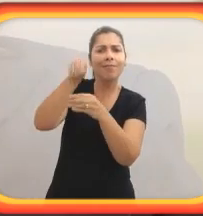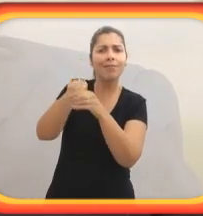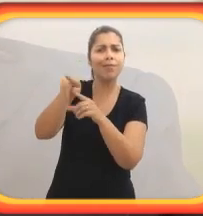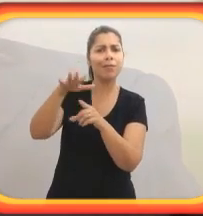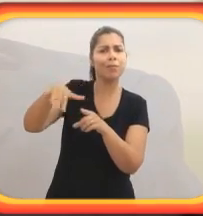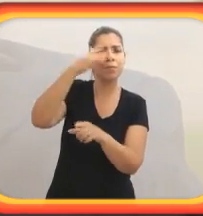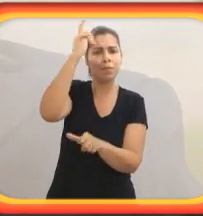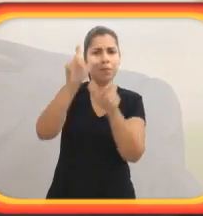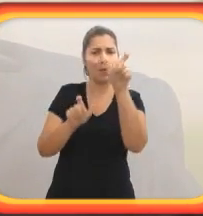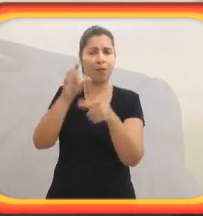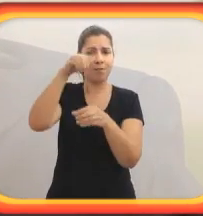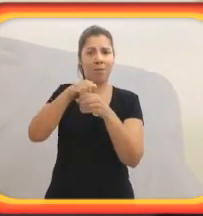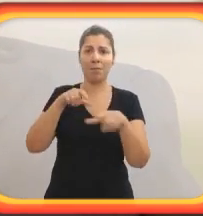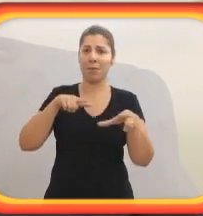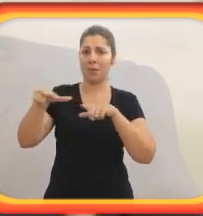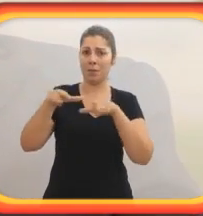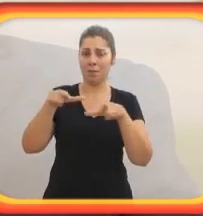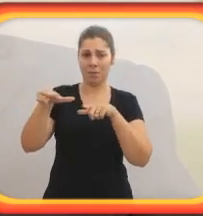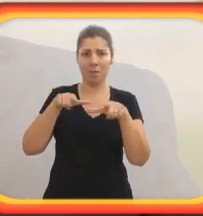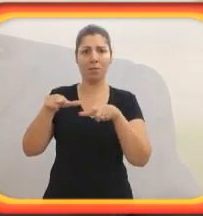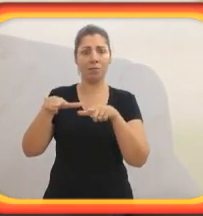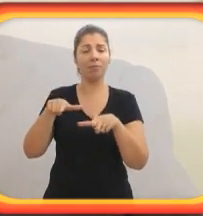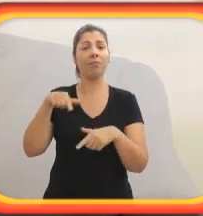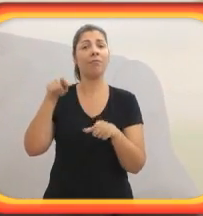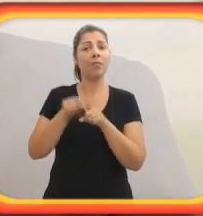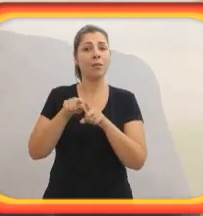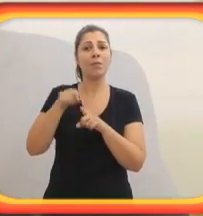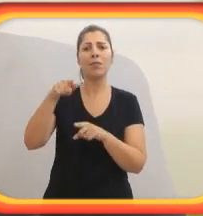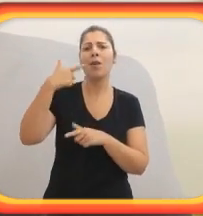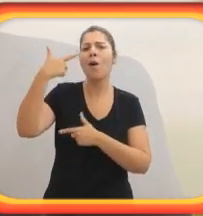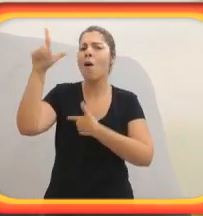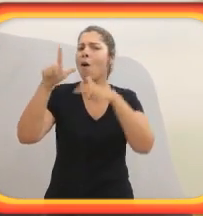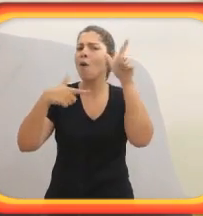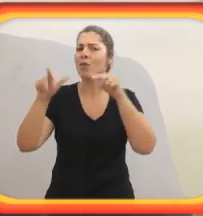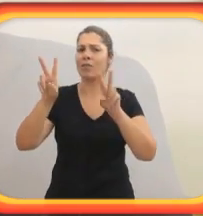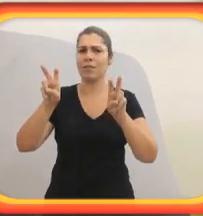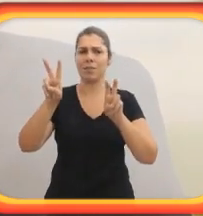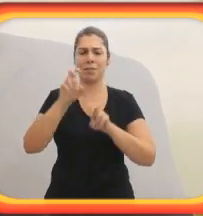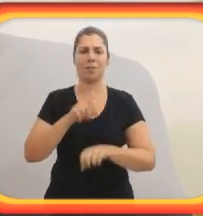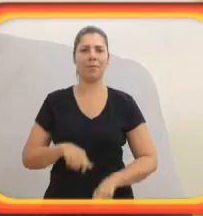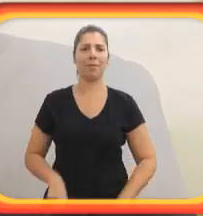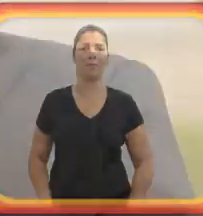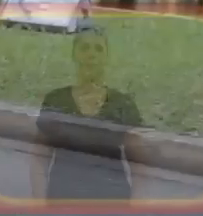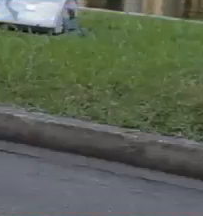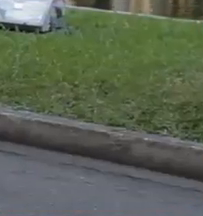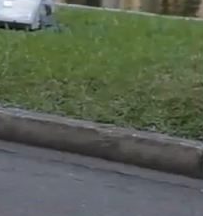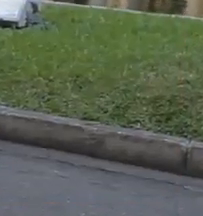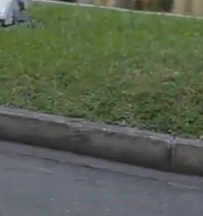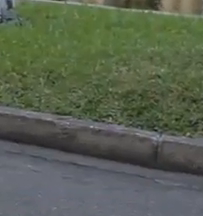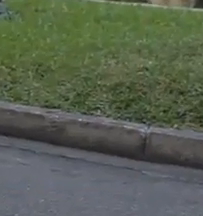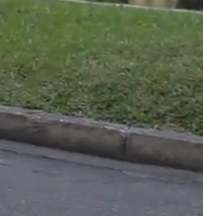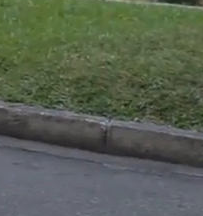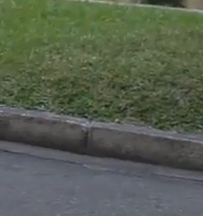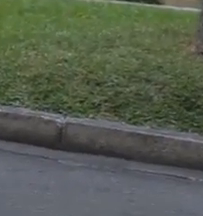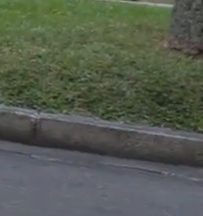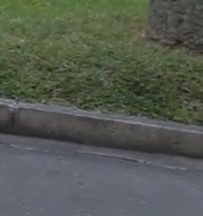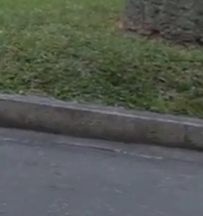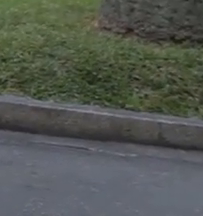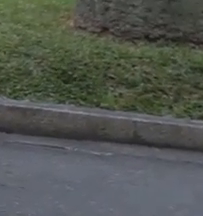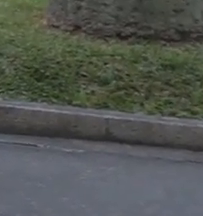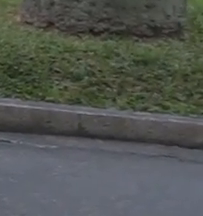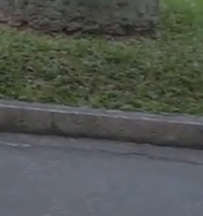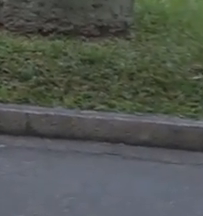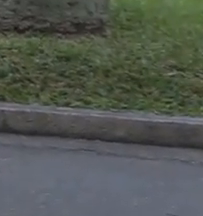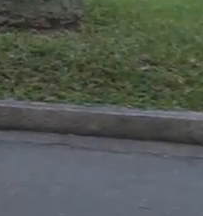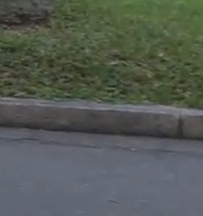ter um trabalho à distância pode ajudar a inserção dessas pessoas no mercado de trabalho, dessas e de outras. Zé e